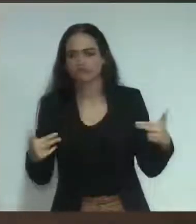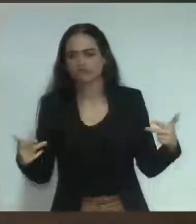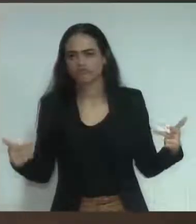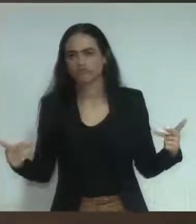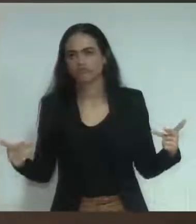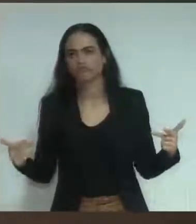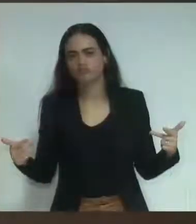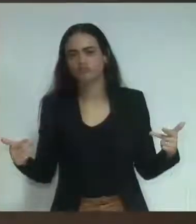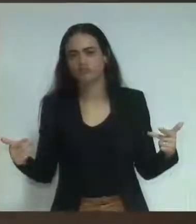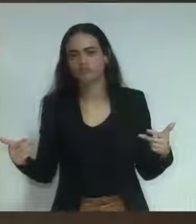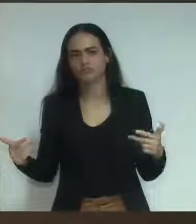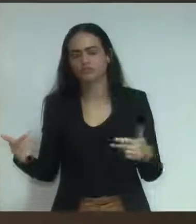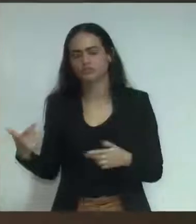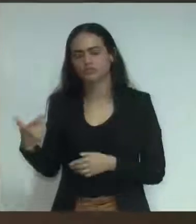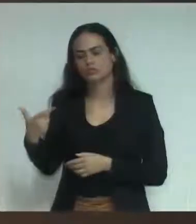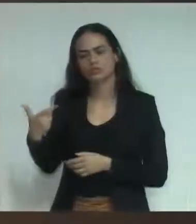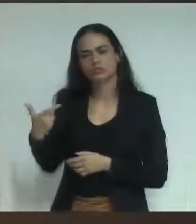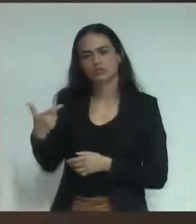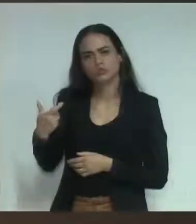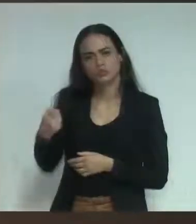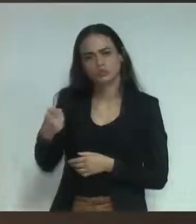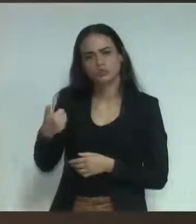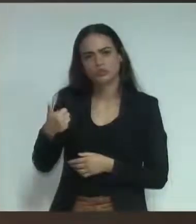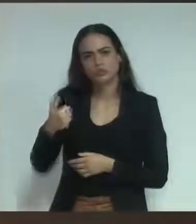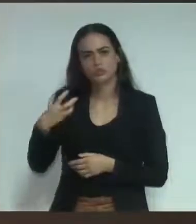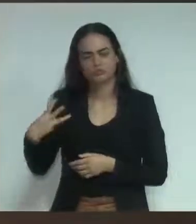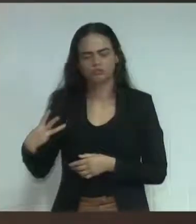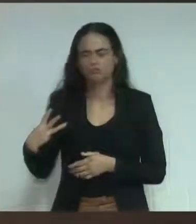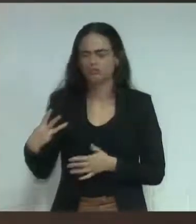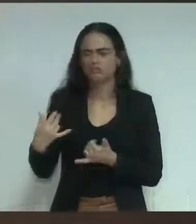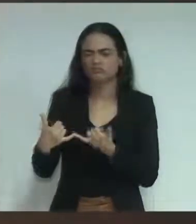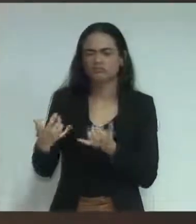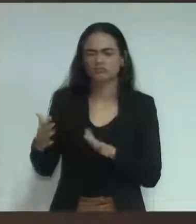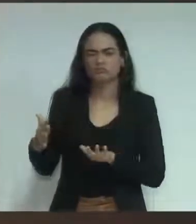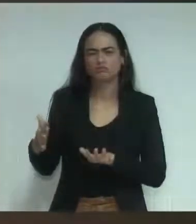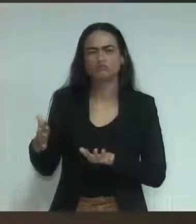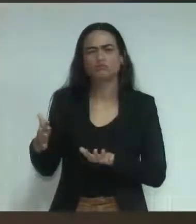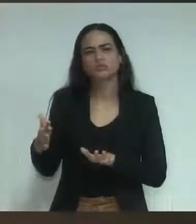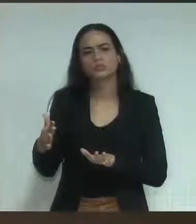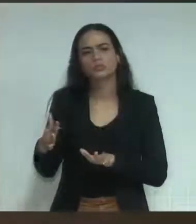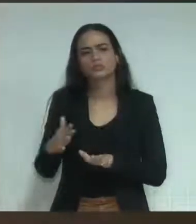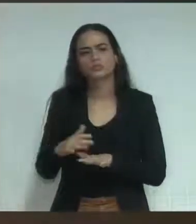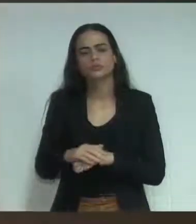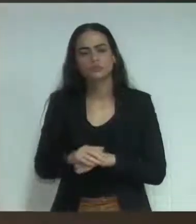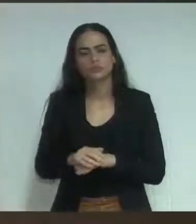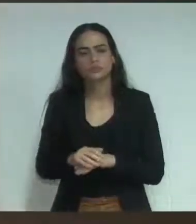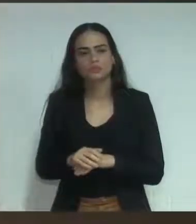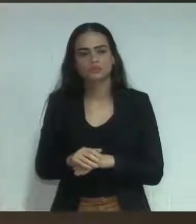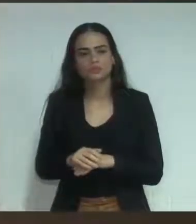nesse período de 2013, salvo engano, quando foi feito há 12, 13,